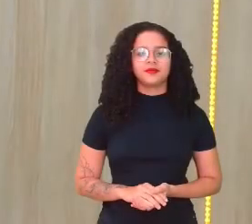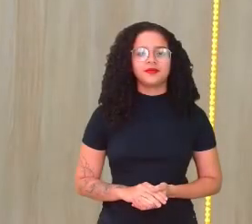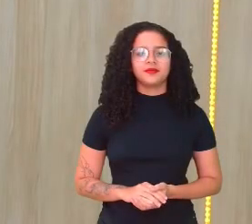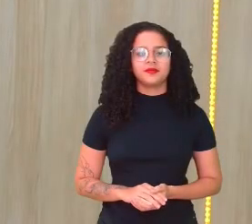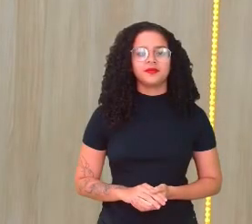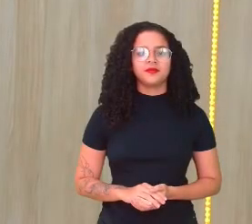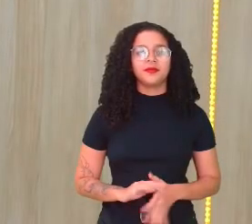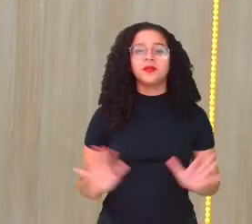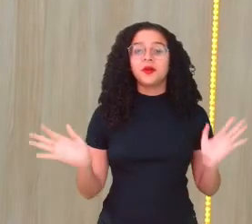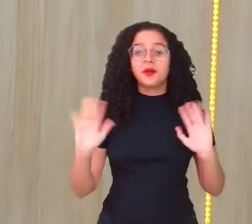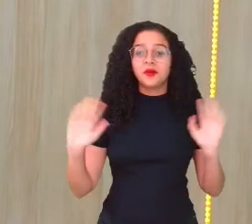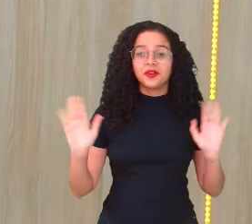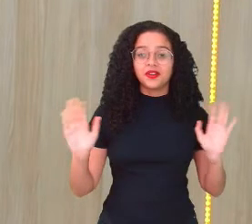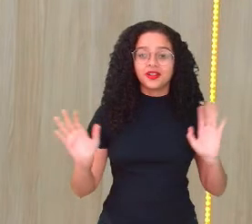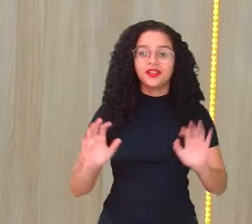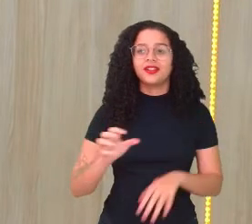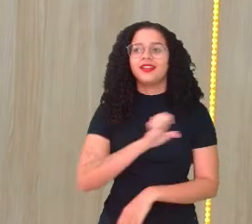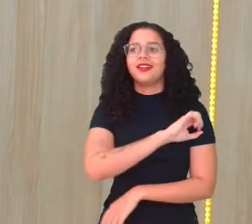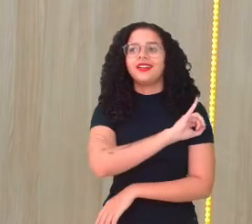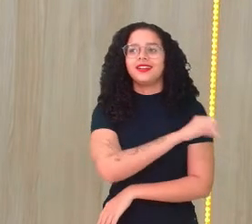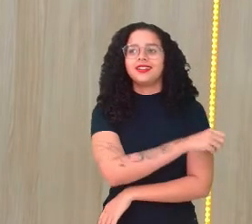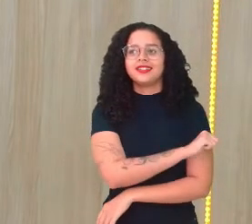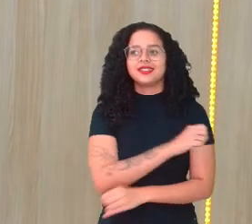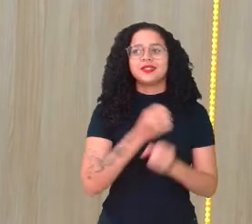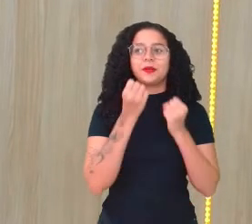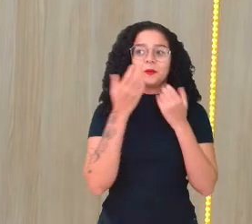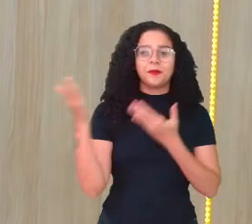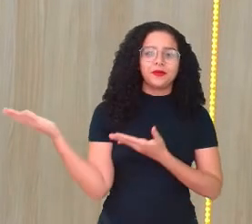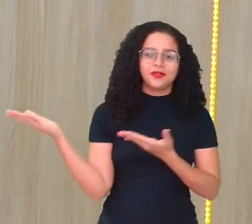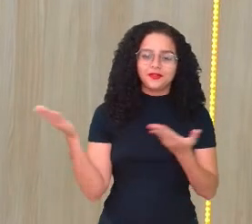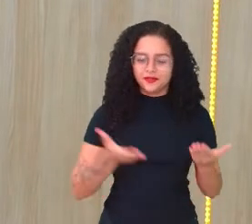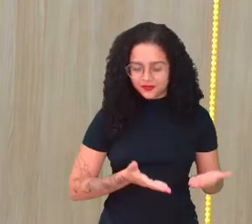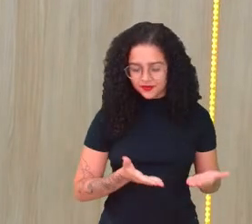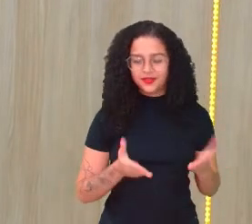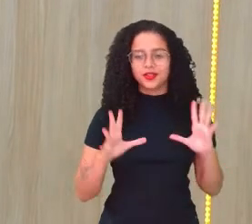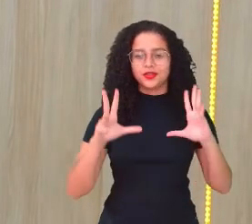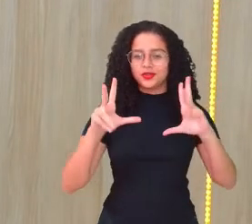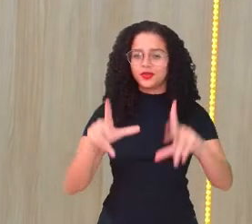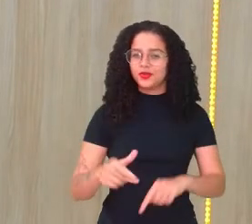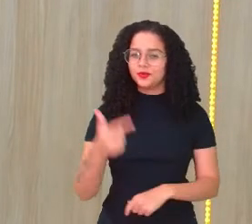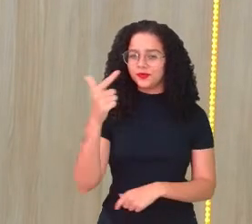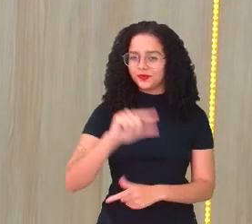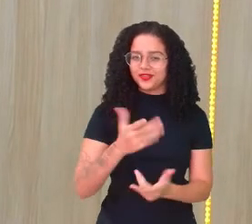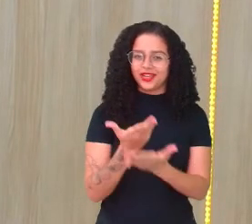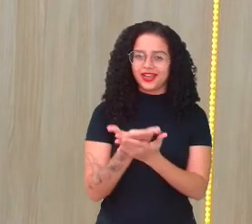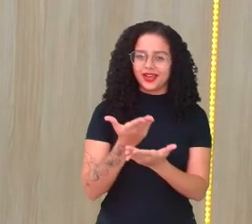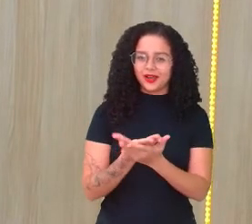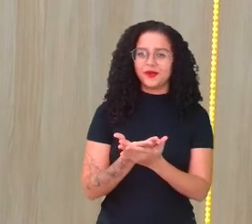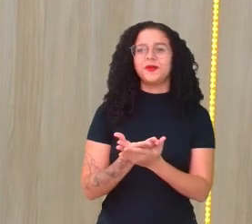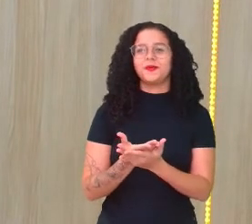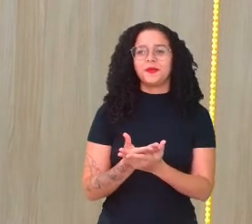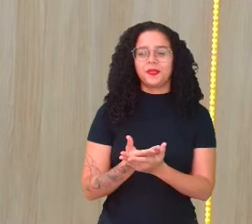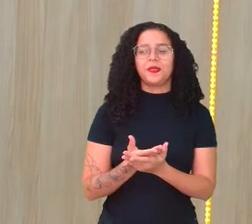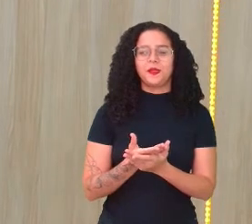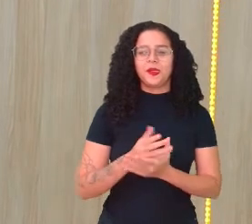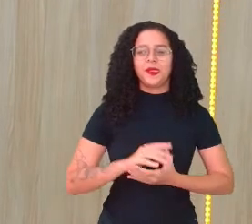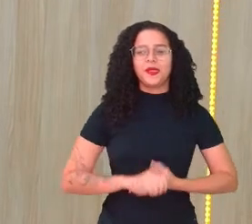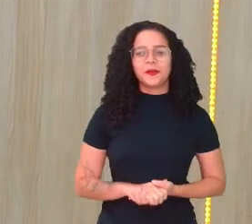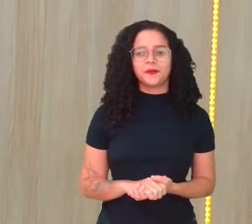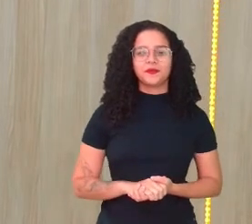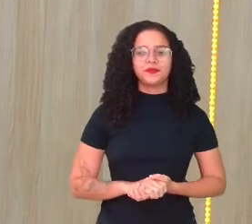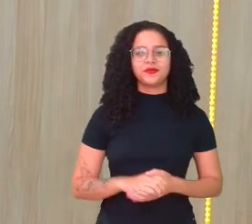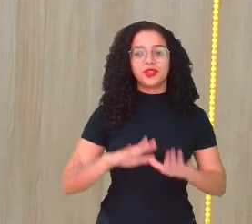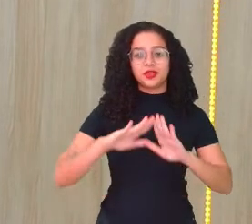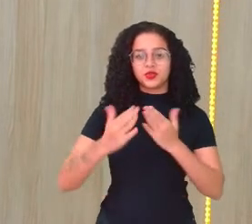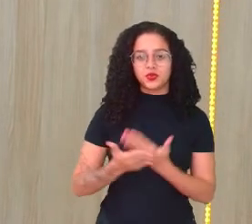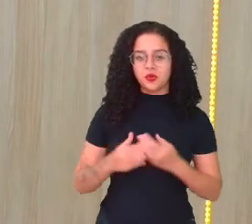Olá, Educação de Jovens e Adultos, sejam todos muito bem-vindos e bem-vindas a mais essa aula aqui da IMAD, da Escola